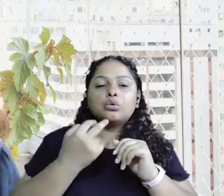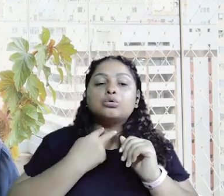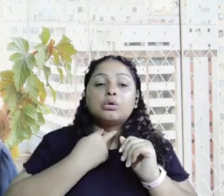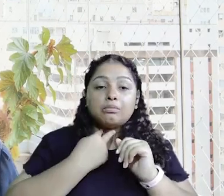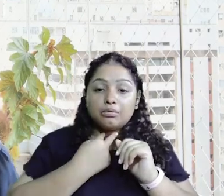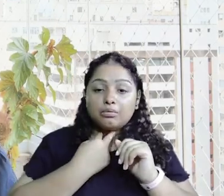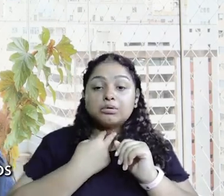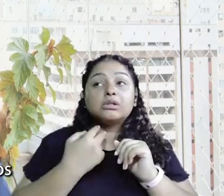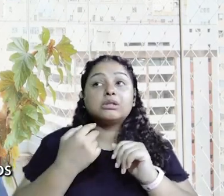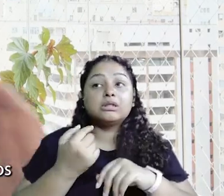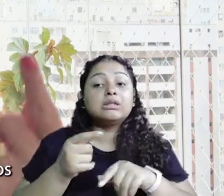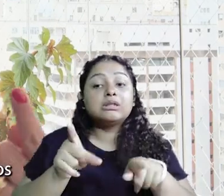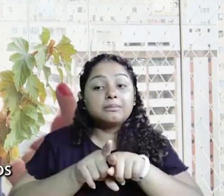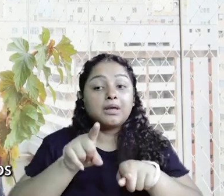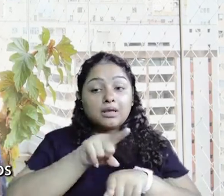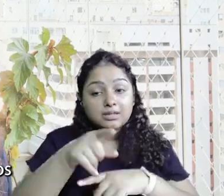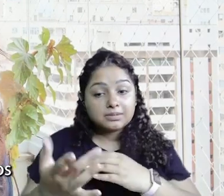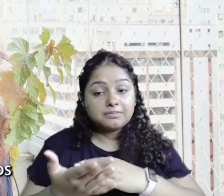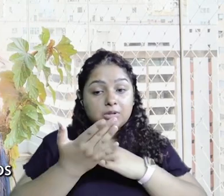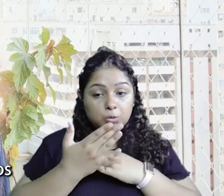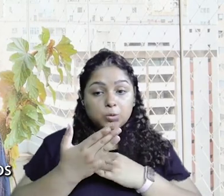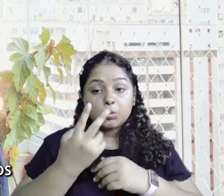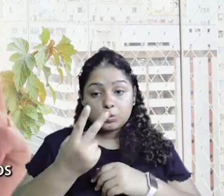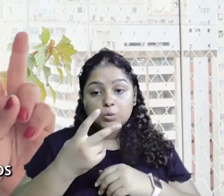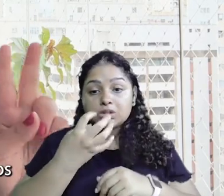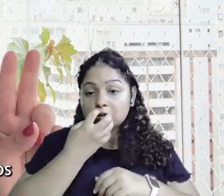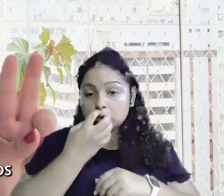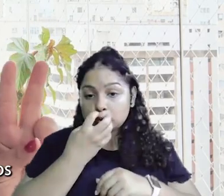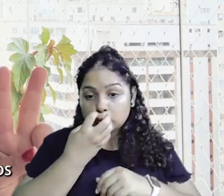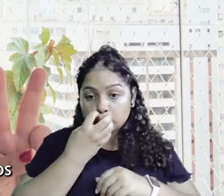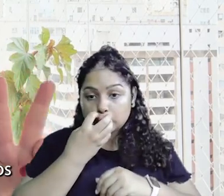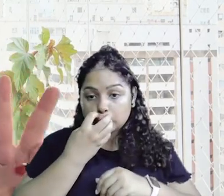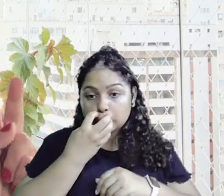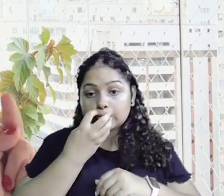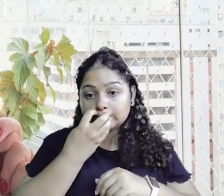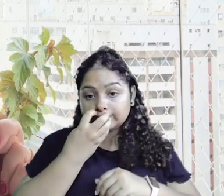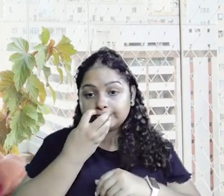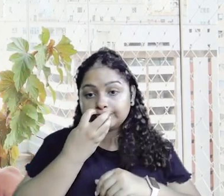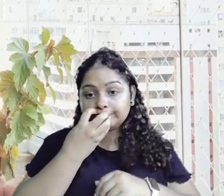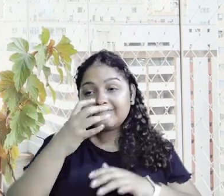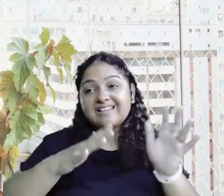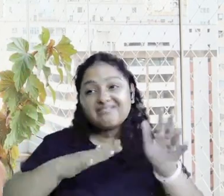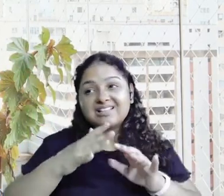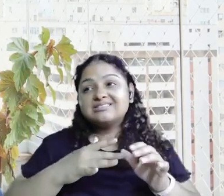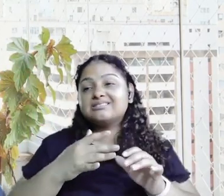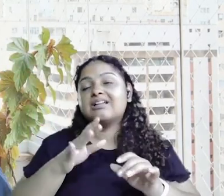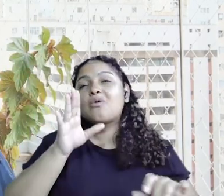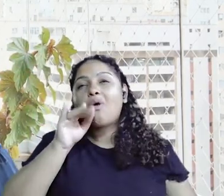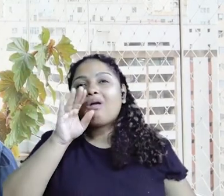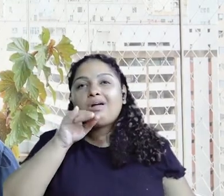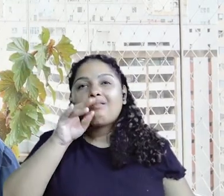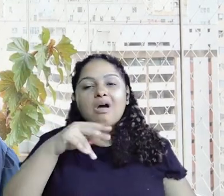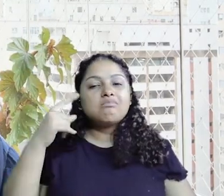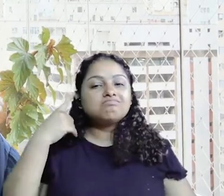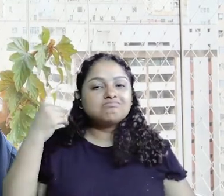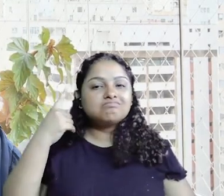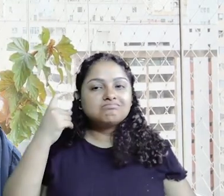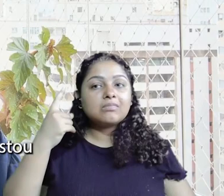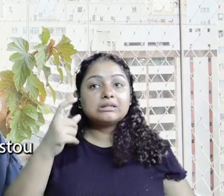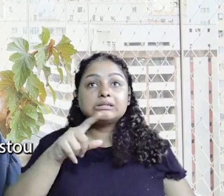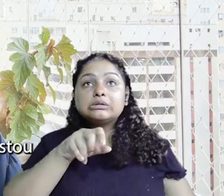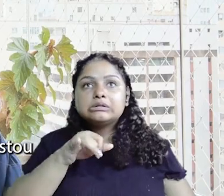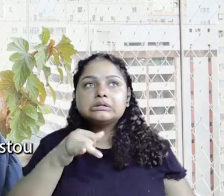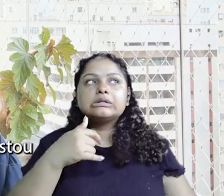pode fazer barulho e inclusive eles me ajudam com os dois cachorros, porque eu tenho dois, às vezes eles são barulhentos,